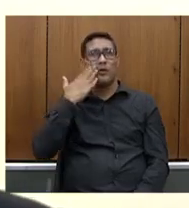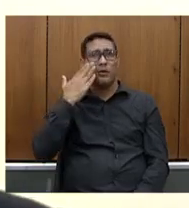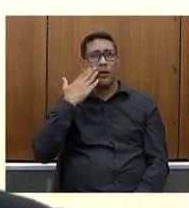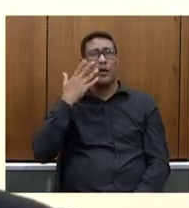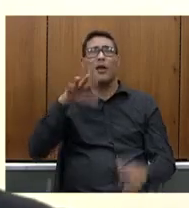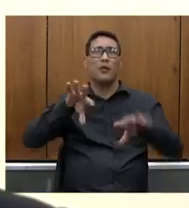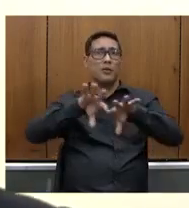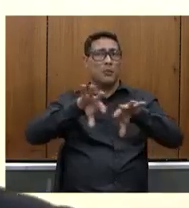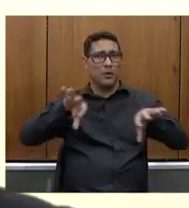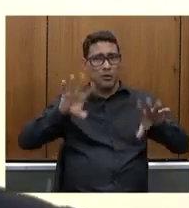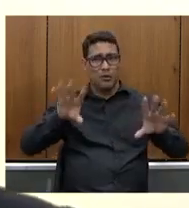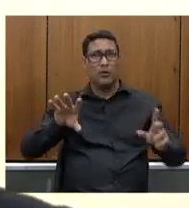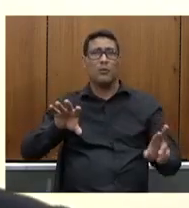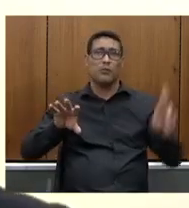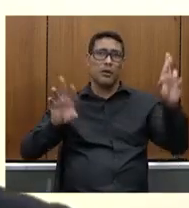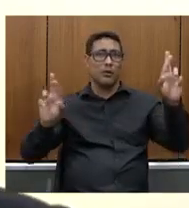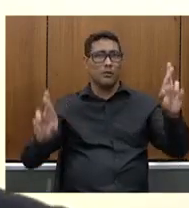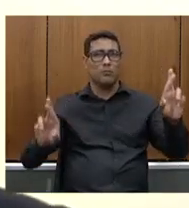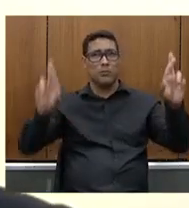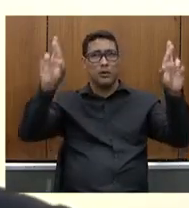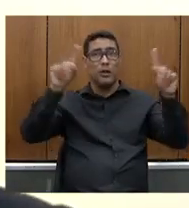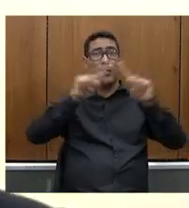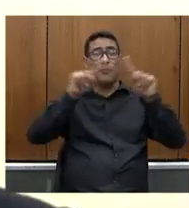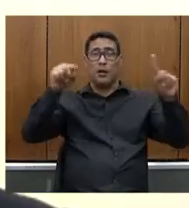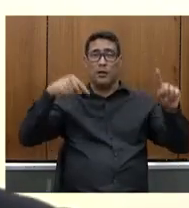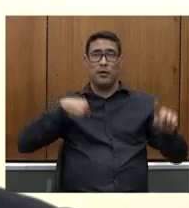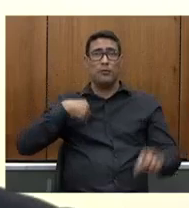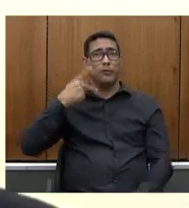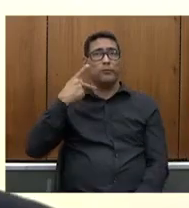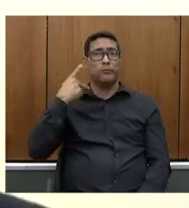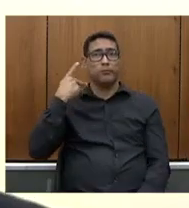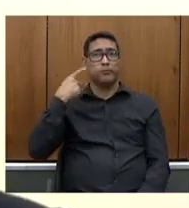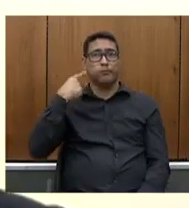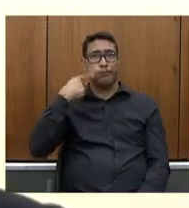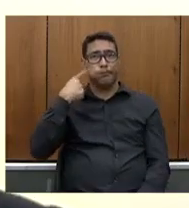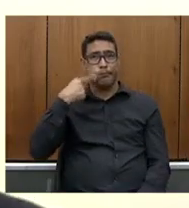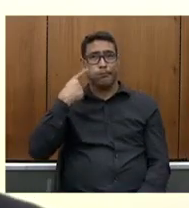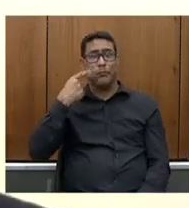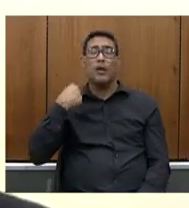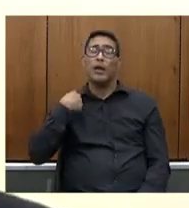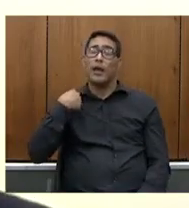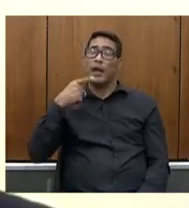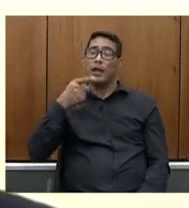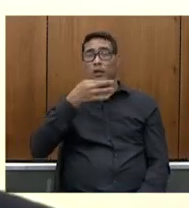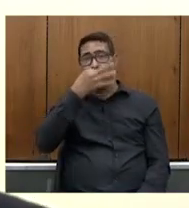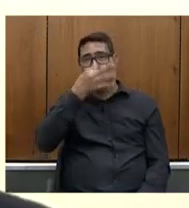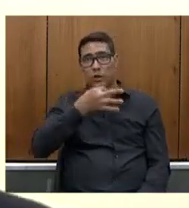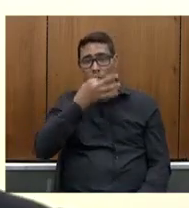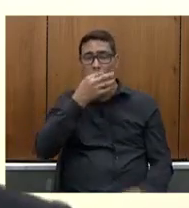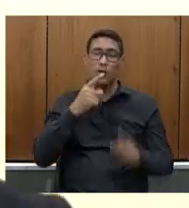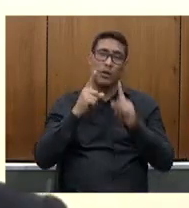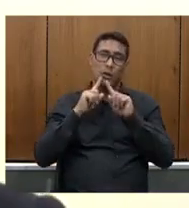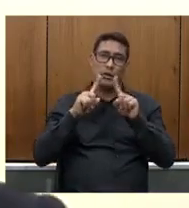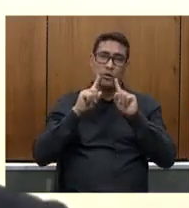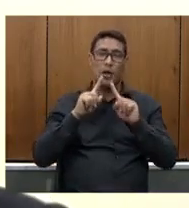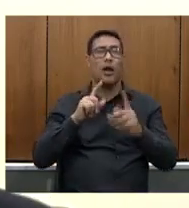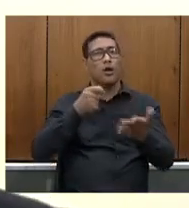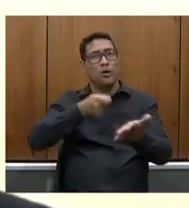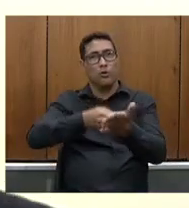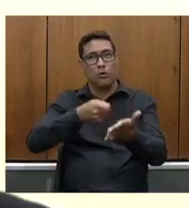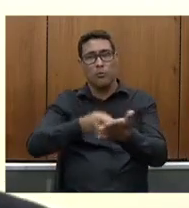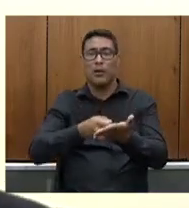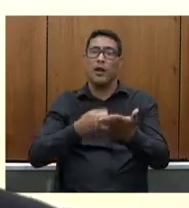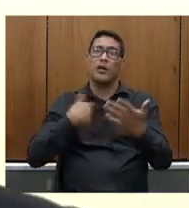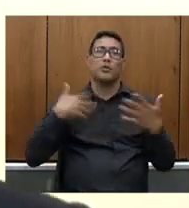poderes mas como parlamentar é o nosso papel também de sugerir de criticar de cobrar de elogiar e de